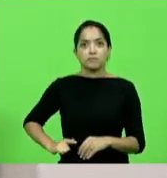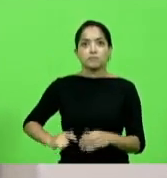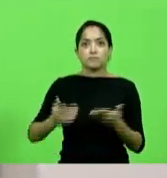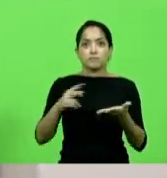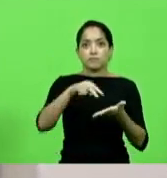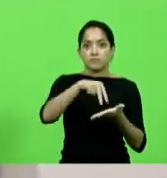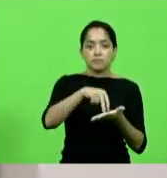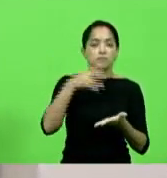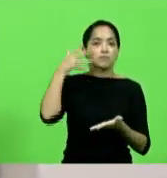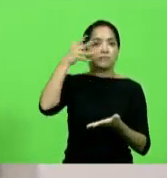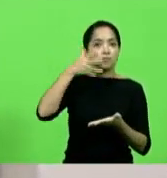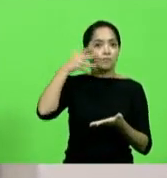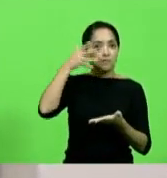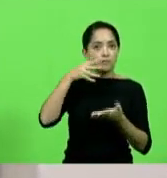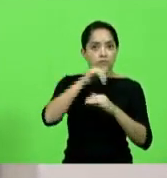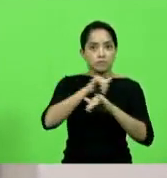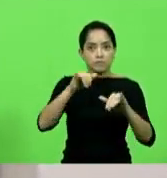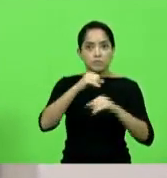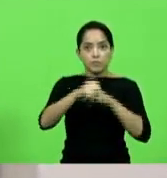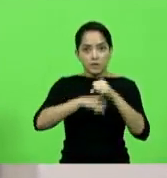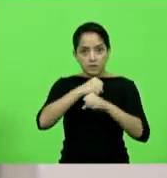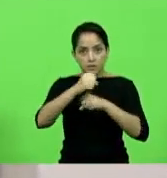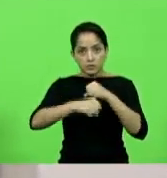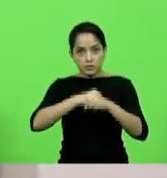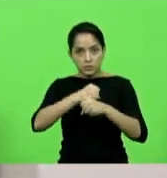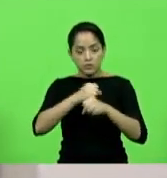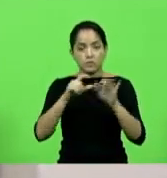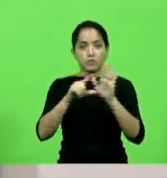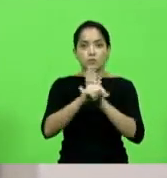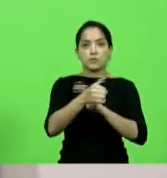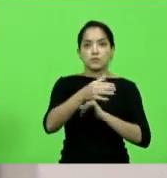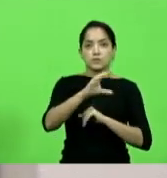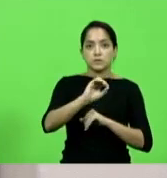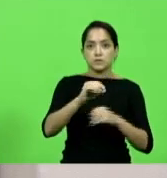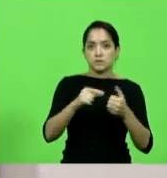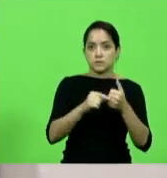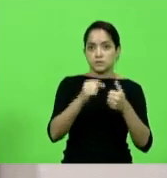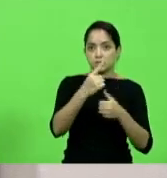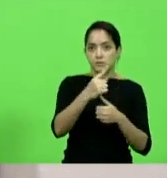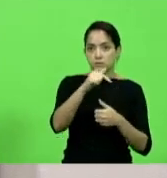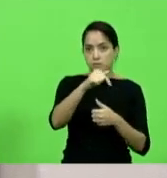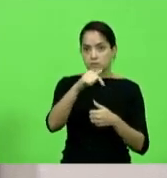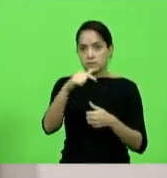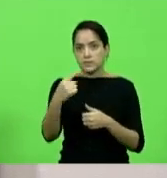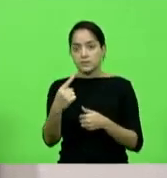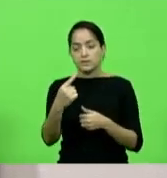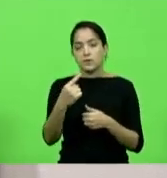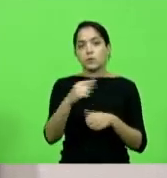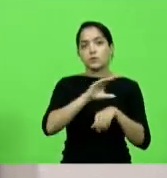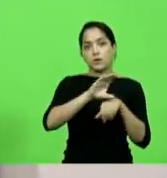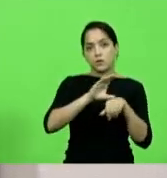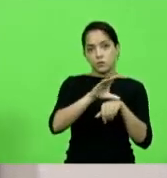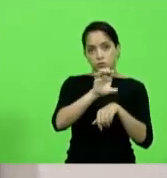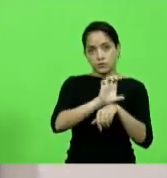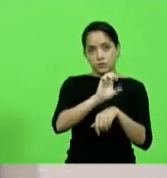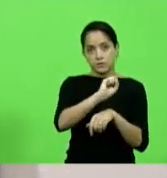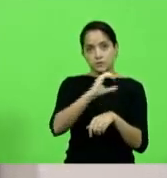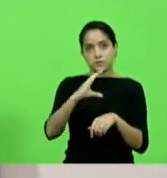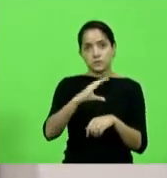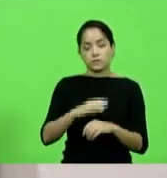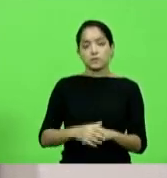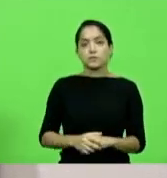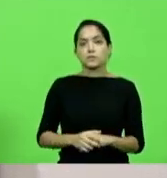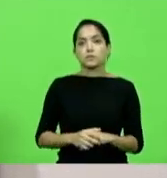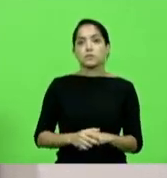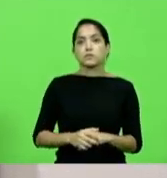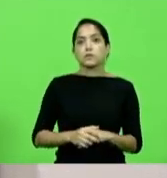apresentar a mensagem anual prevista no inciso 10 do artigo 71 da Constituição do Estado de Santa Catarina.